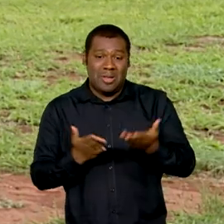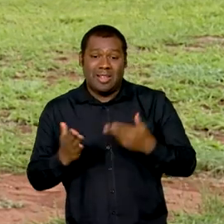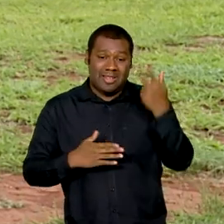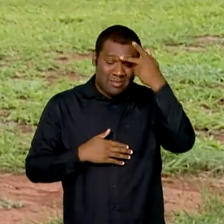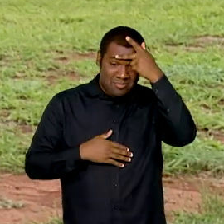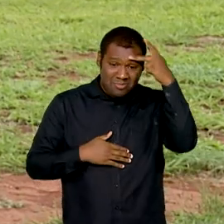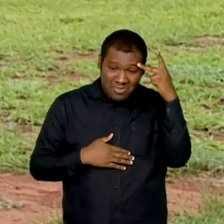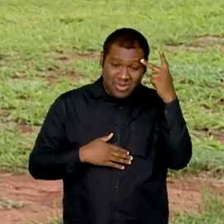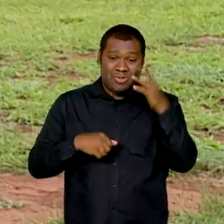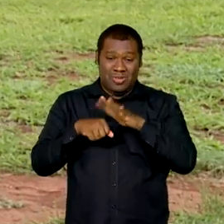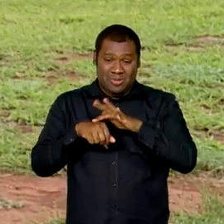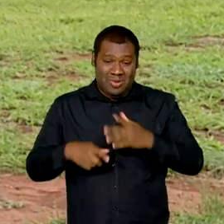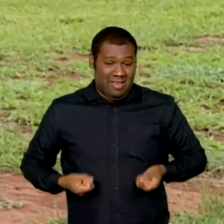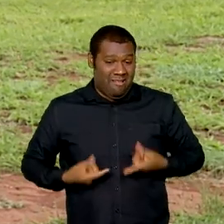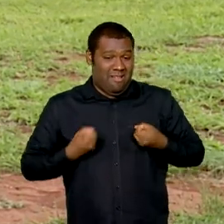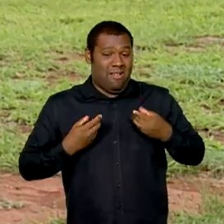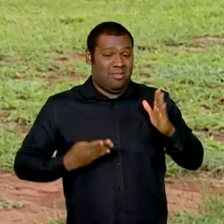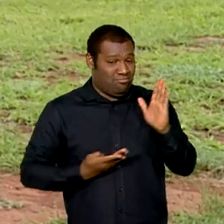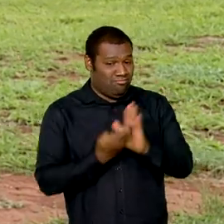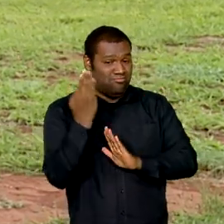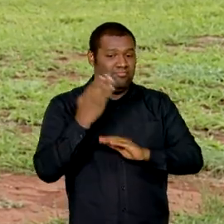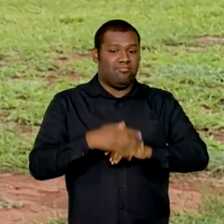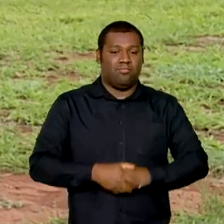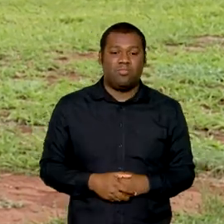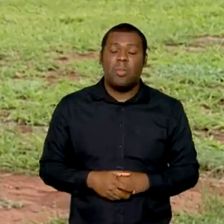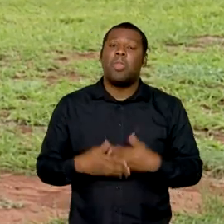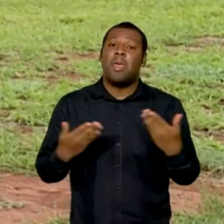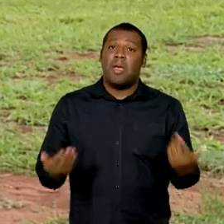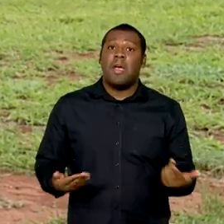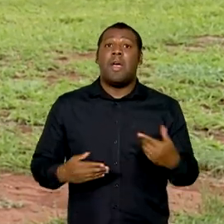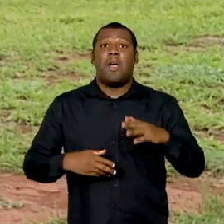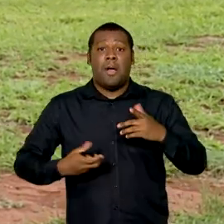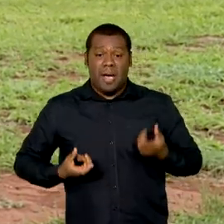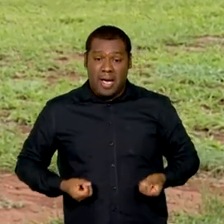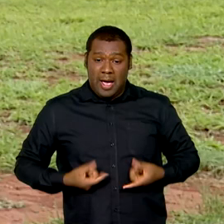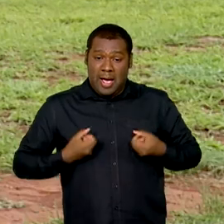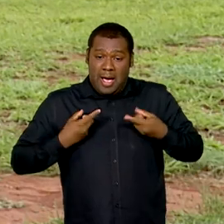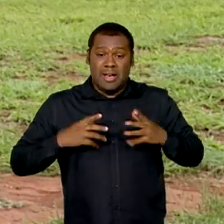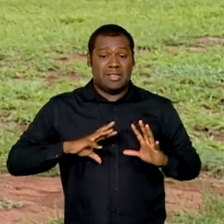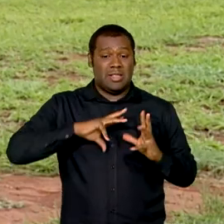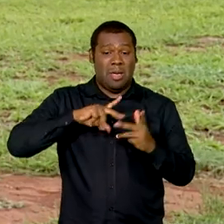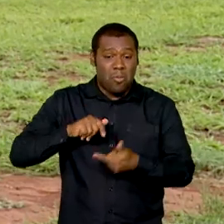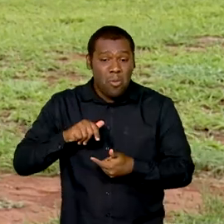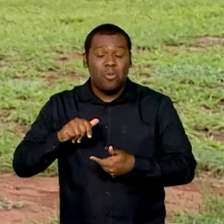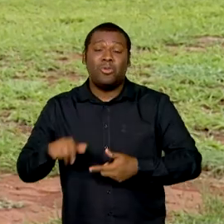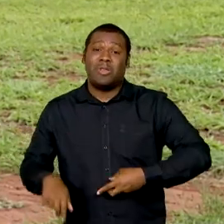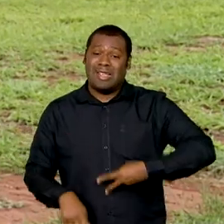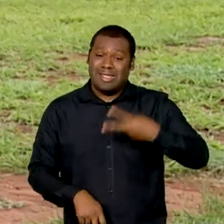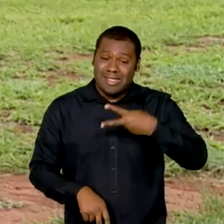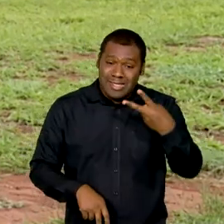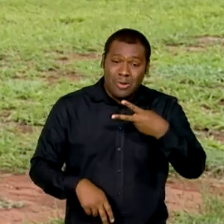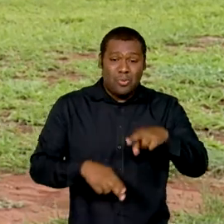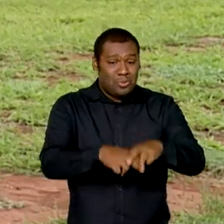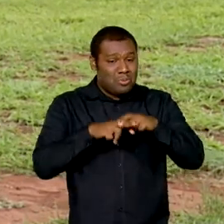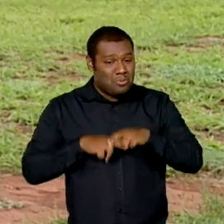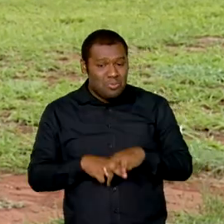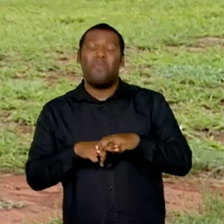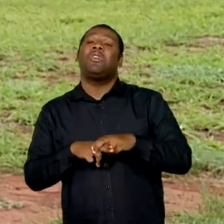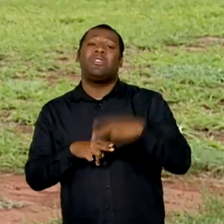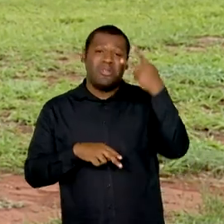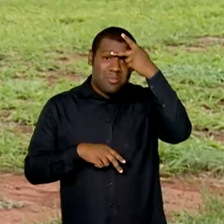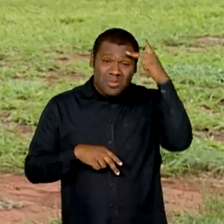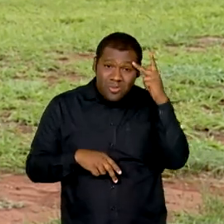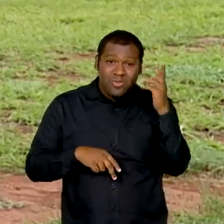câncer é hoje a segunda principal causa de mortalidade no mundo e também aqui no Brasil. Os grandes